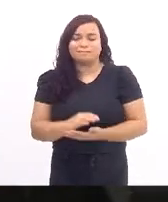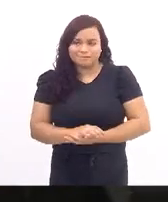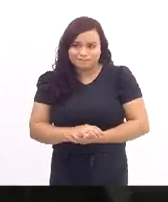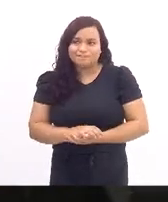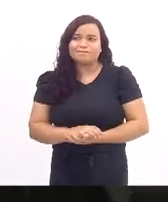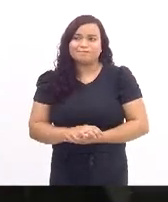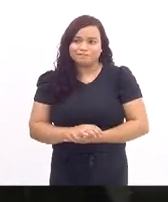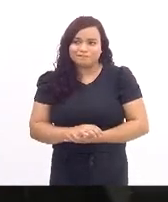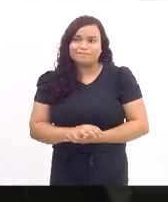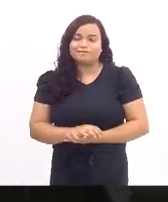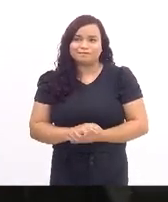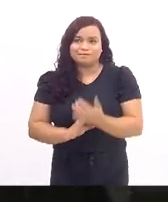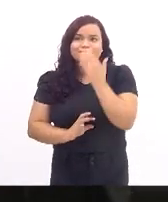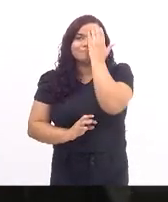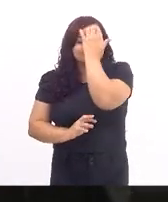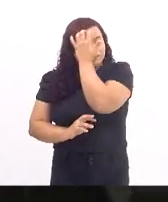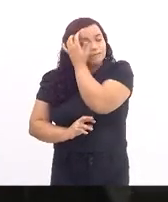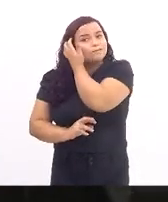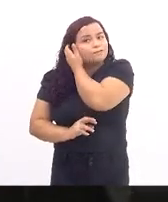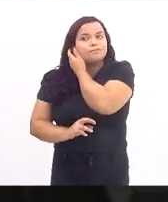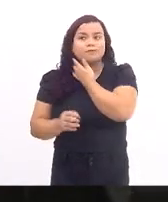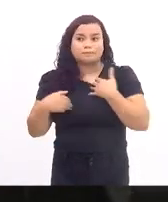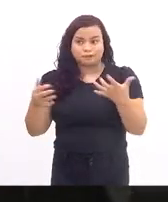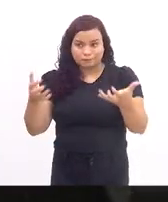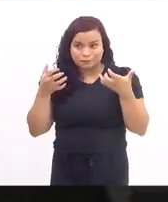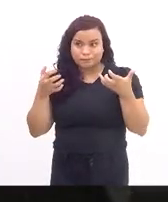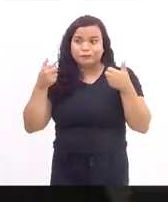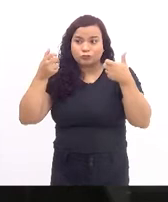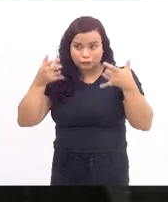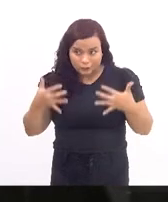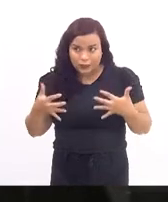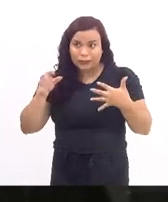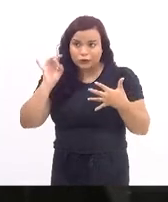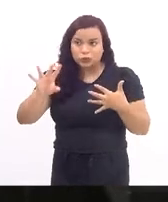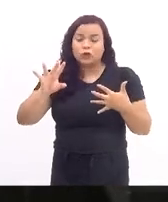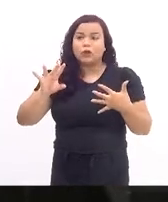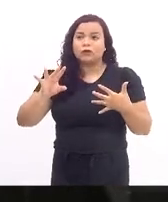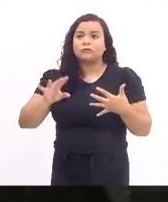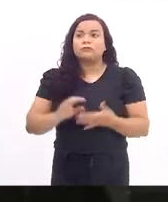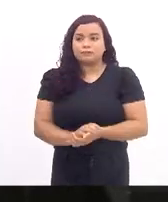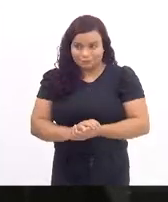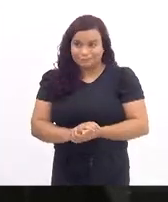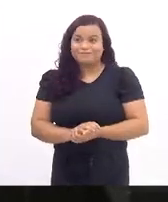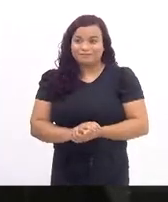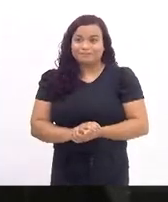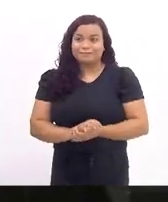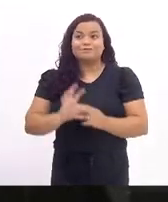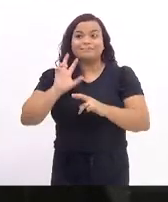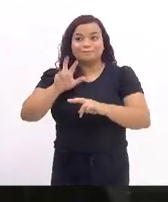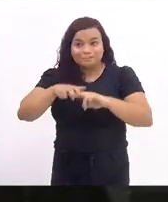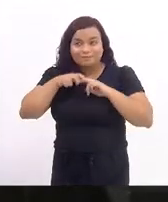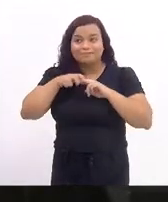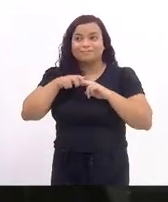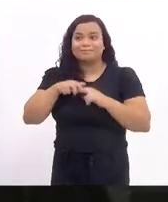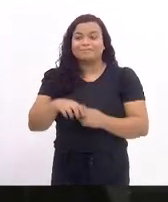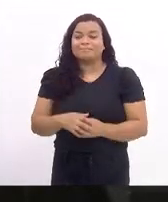Então, eu queria só assinalar isso. Por isso,